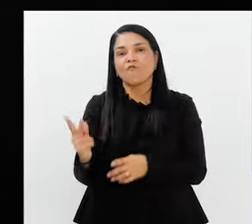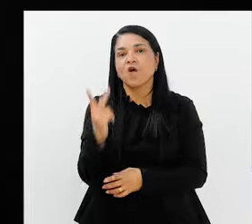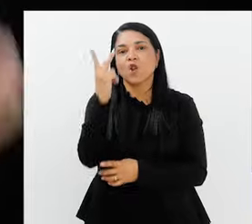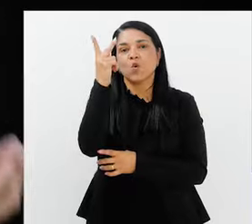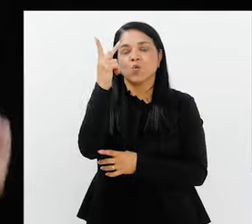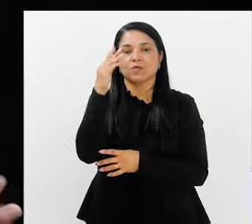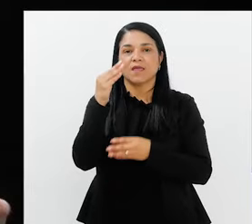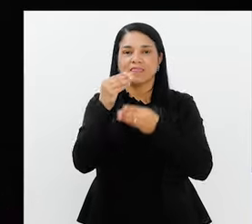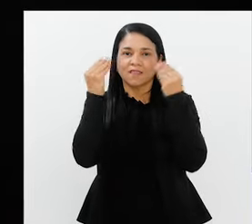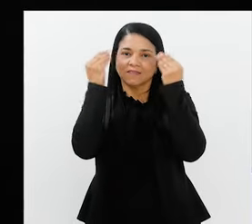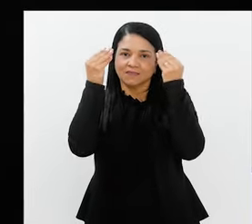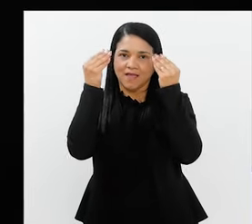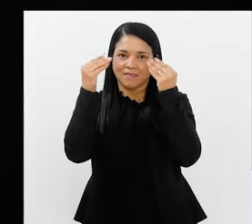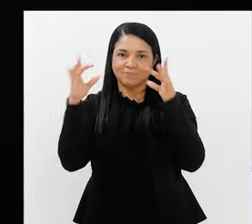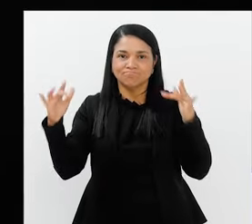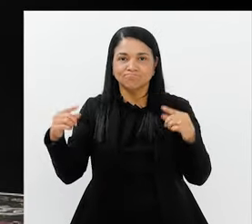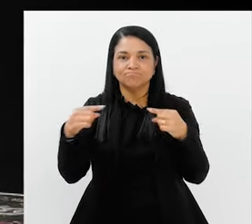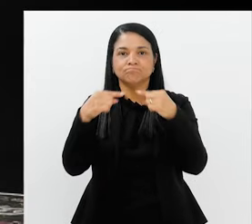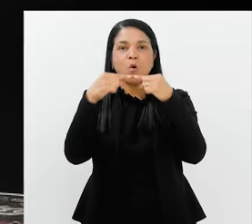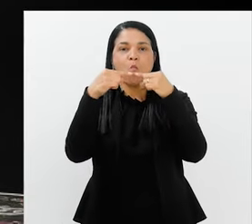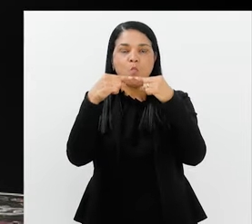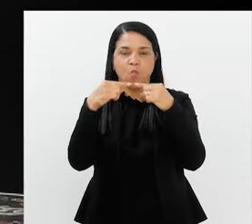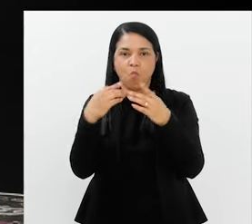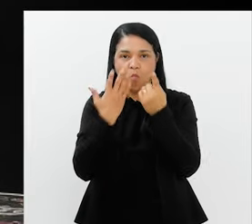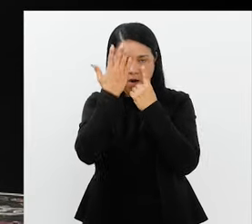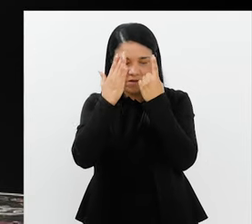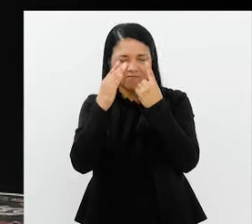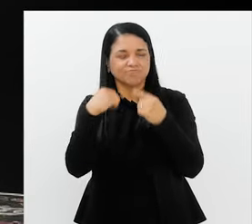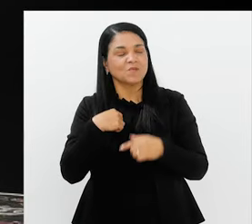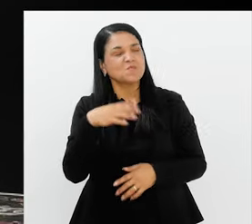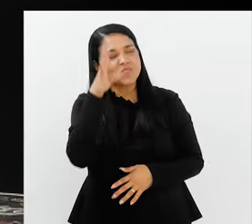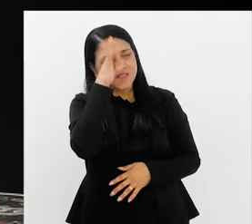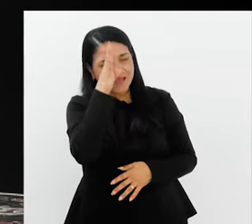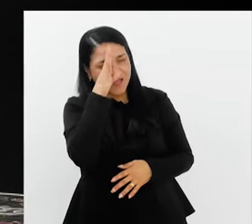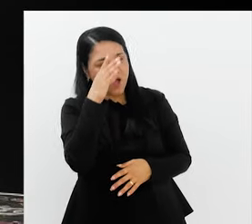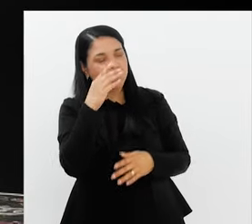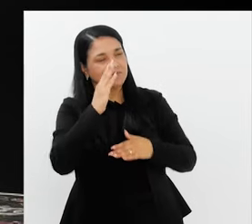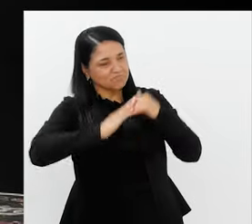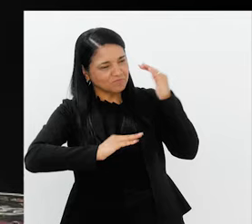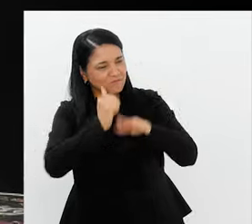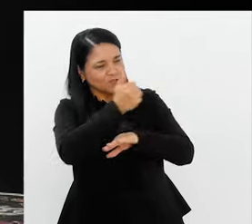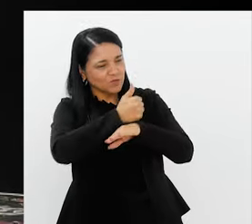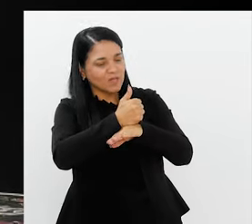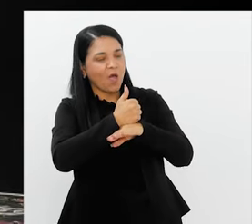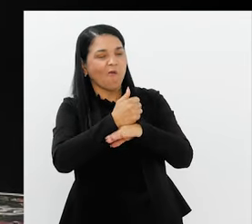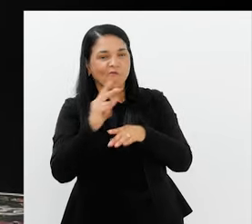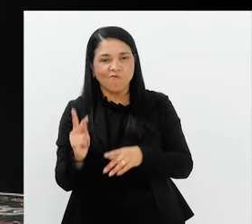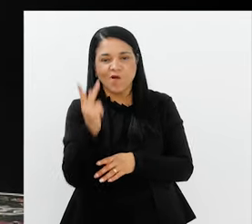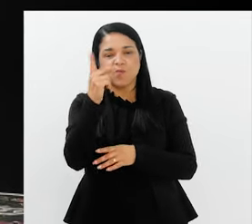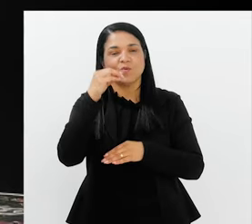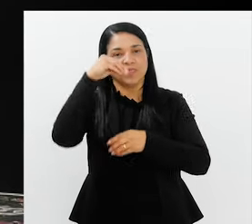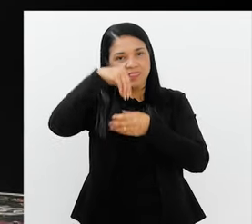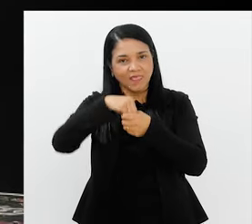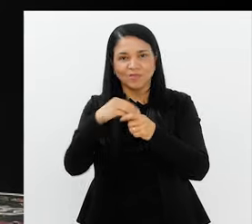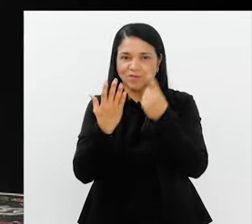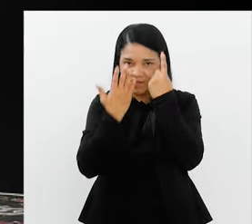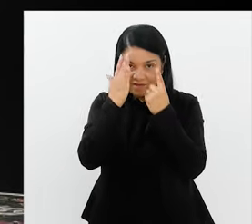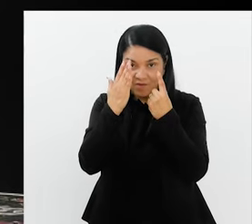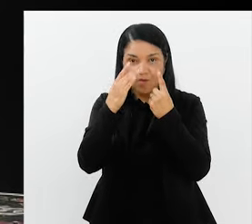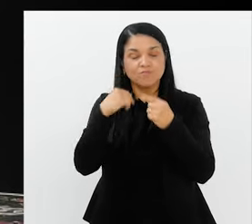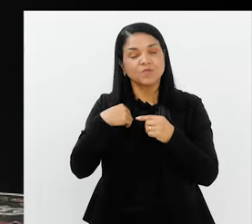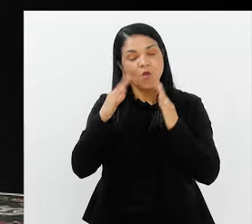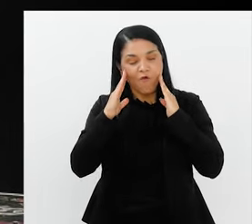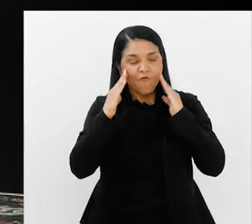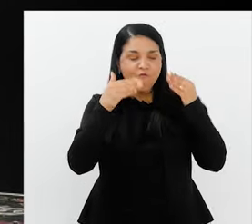que a maquiagem tem para o carnaval. Eu acho muito legal quando uma profissão é valorizada dentro do universo do carnaval. A gente fala sempre do carnaval,